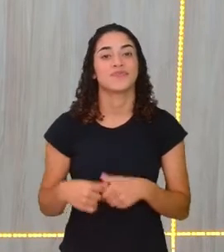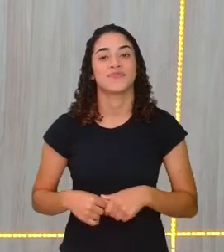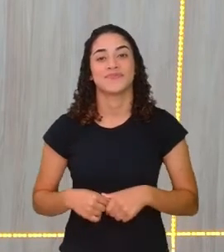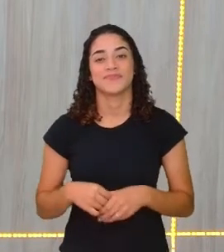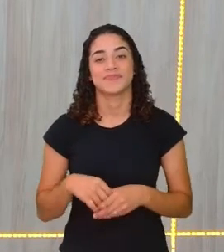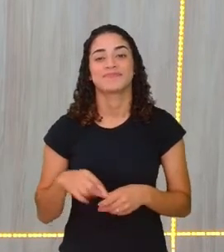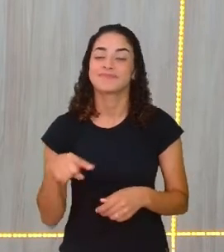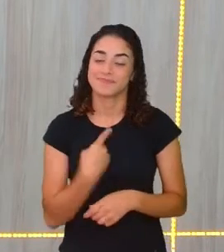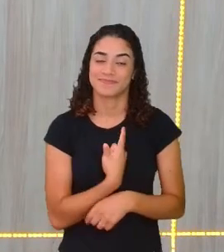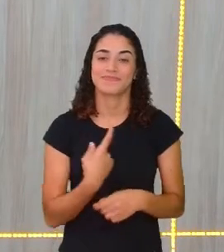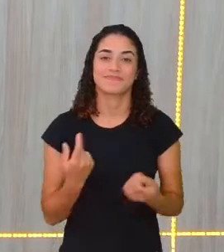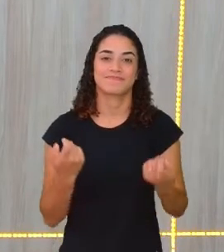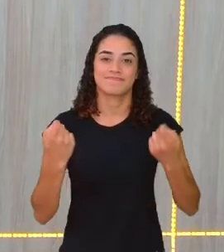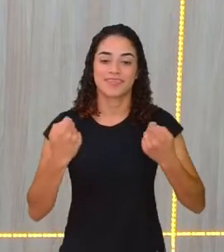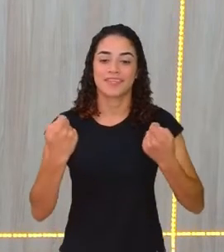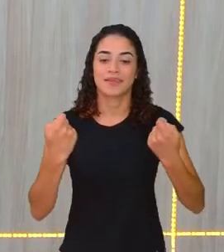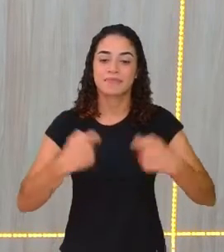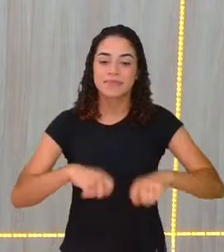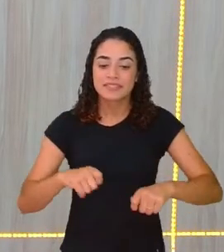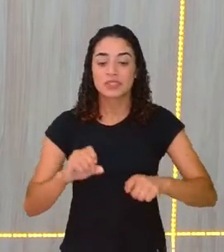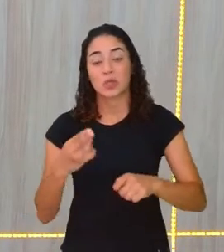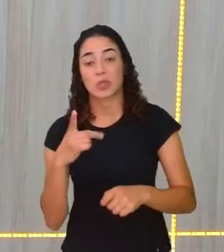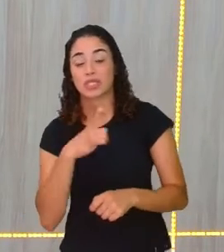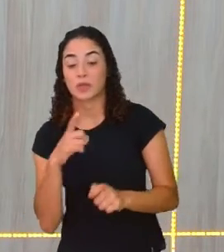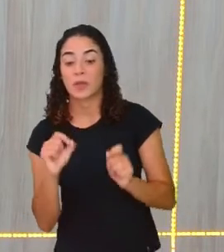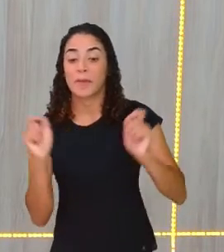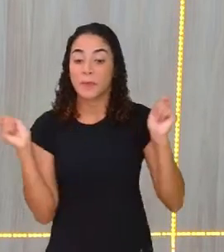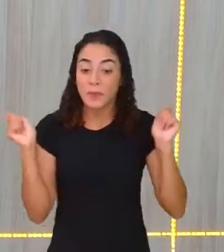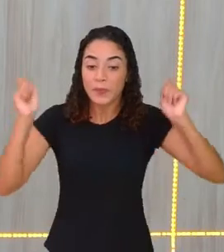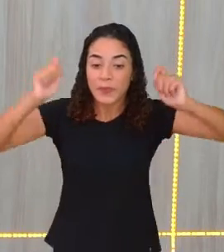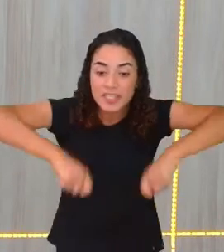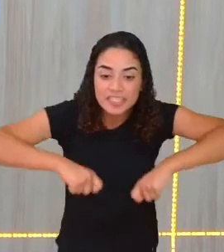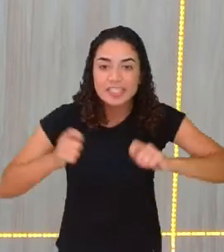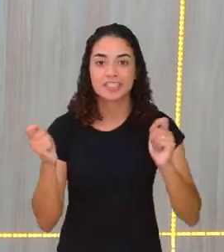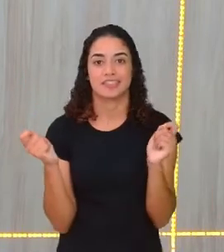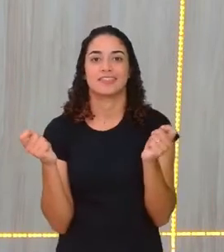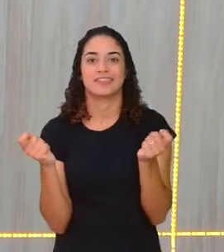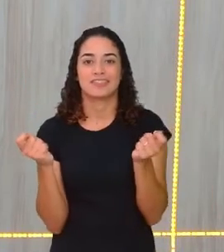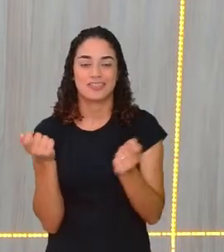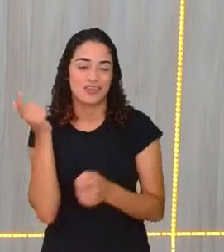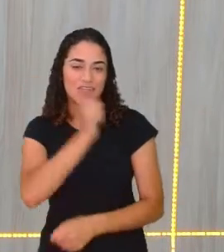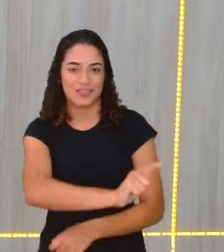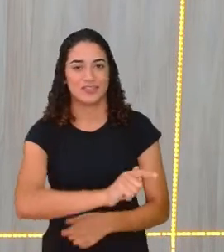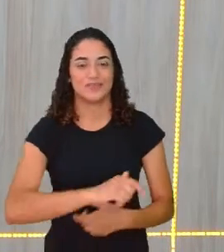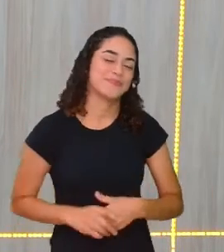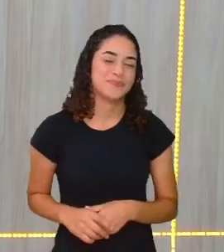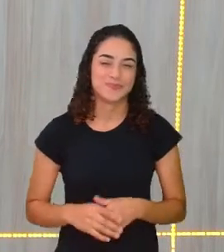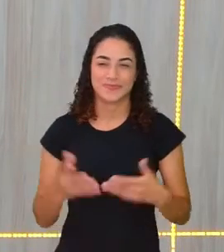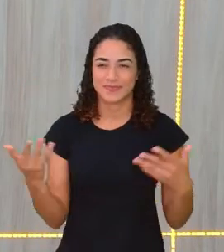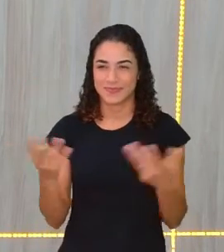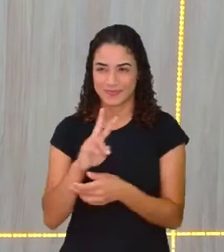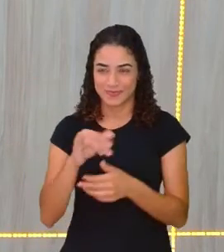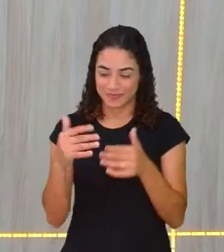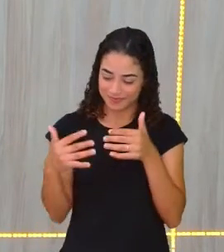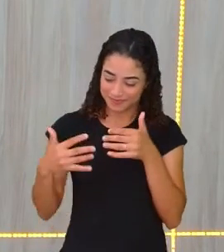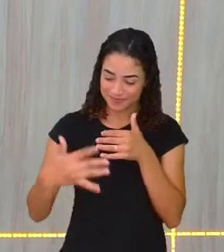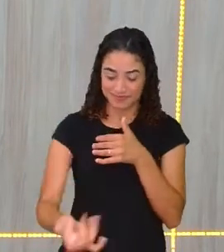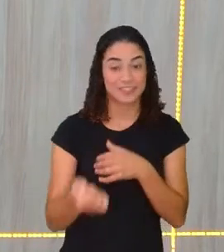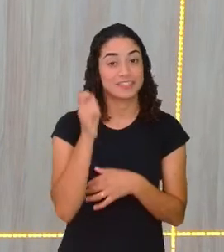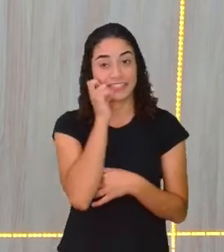no cotidiano, que temos a oportunidade de fazer isso. Então, vamos seguindo agora para as